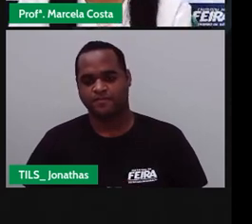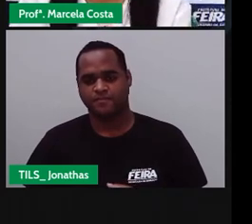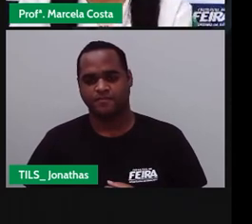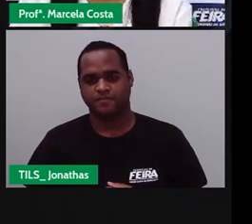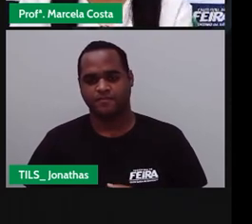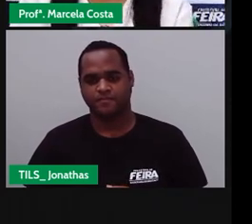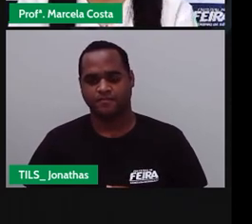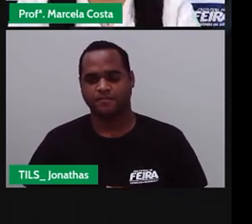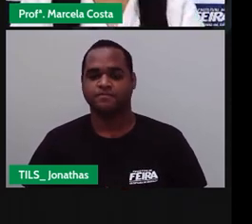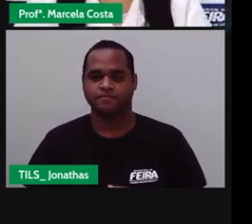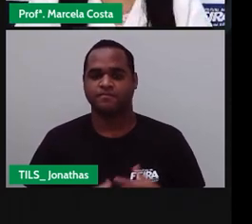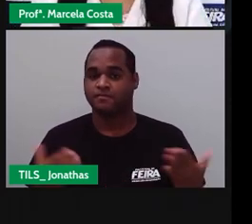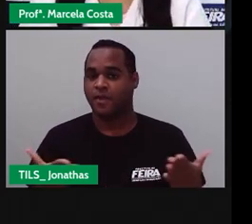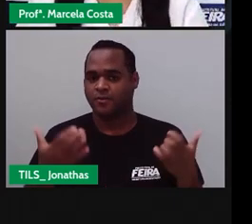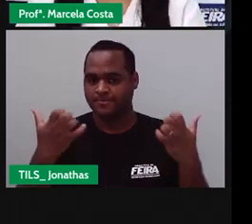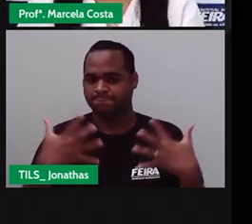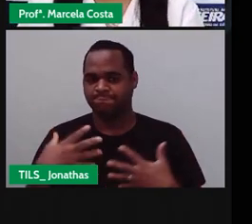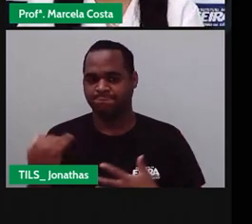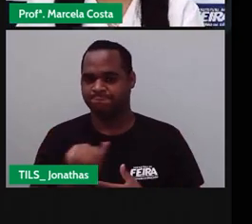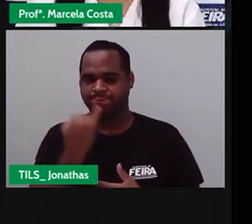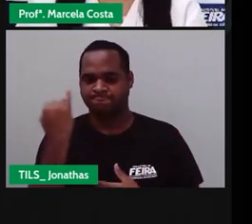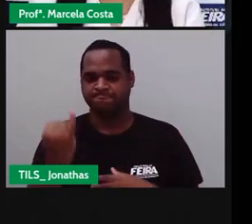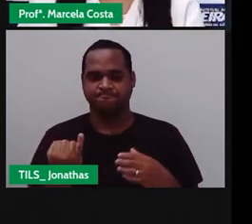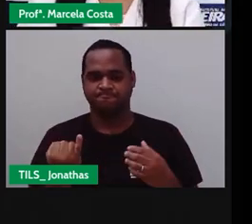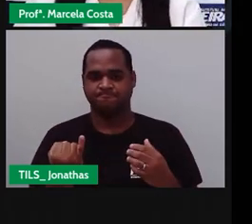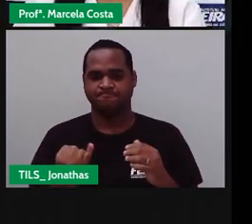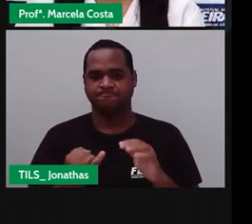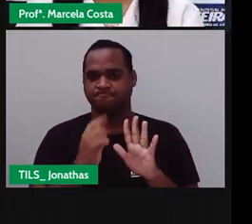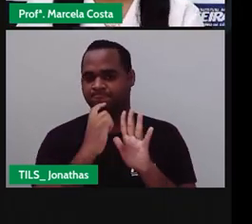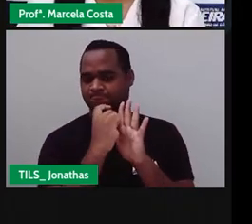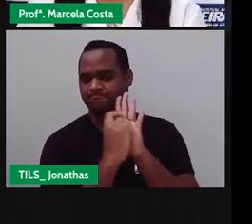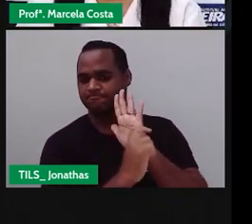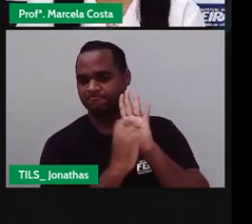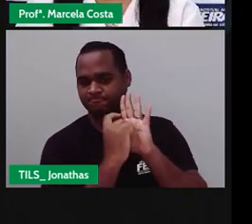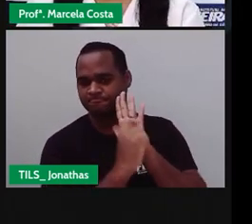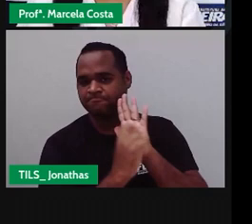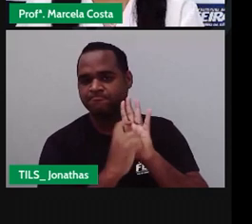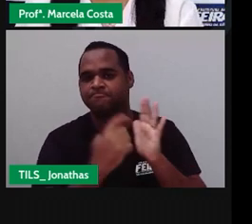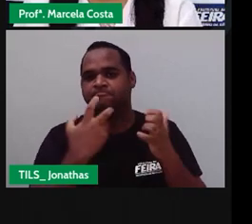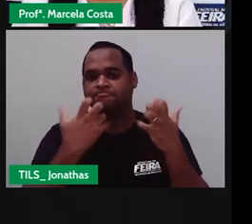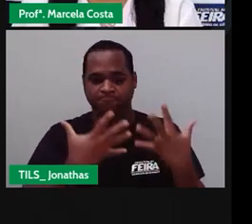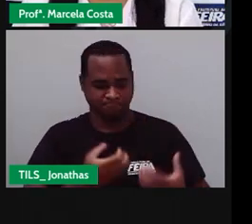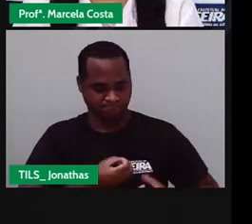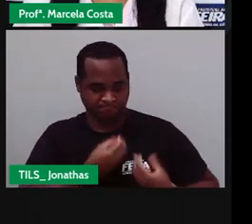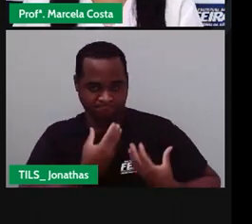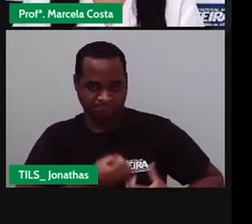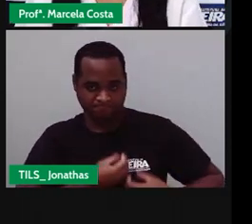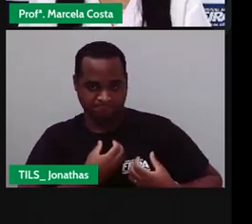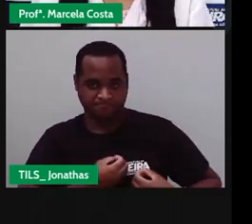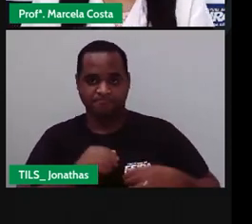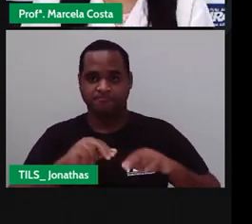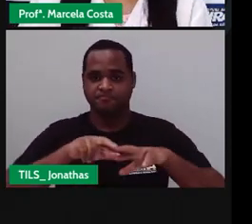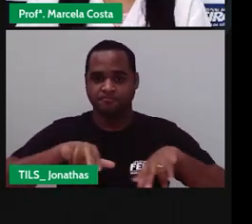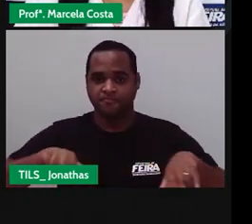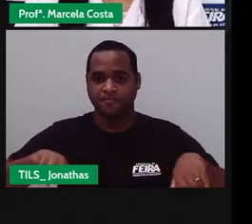Agora Eu vou mostrar Para vocês Um trecho Desse poema Tá?